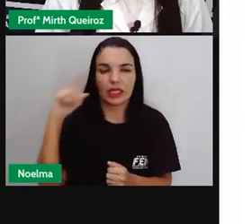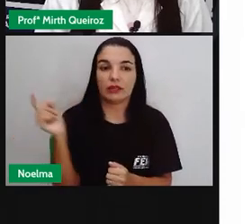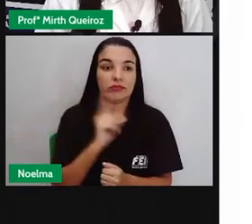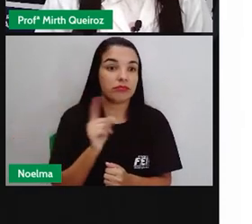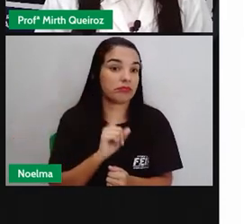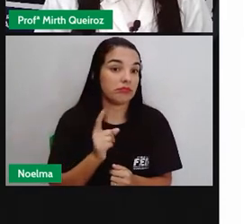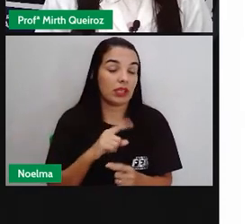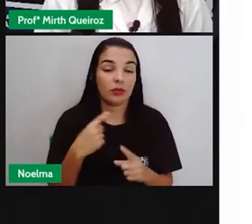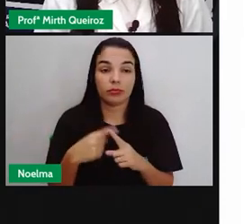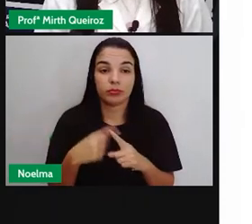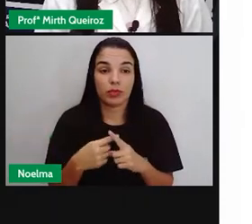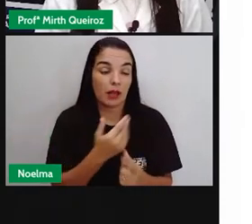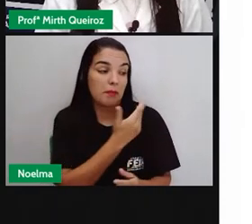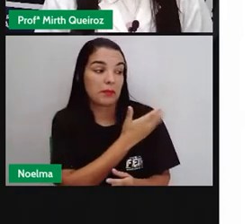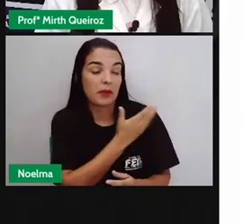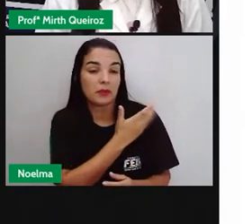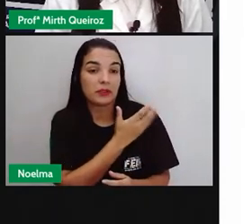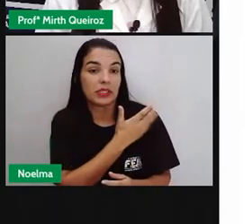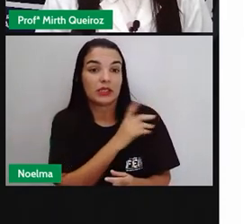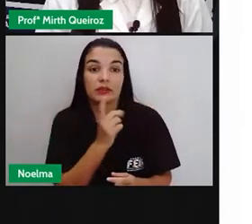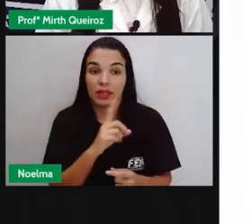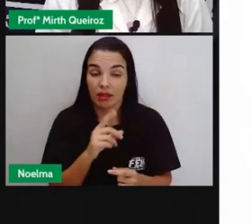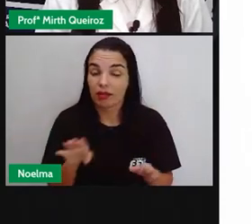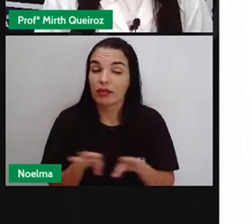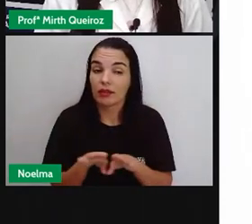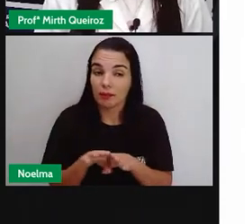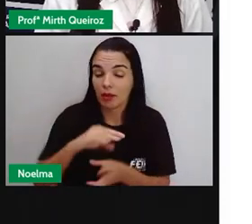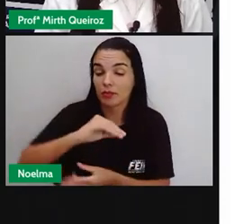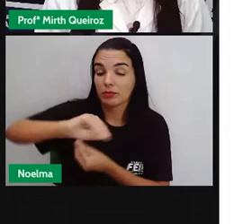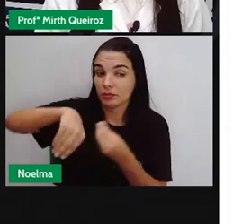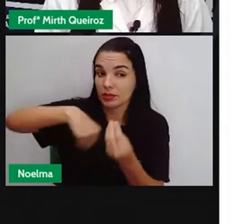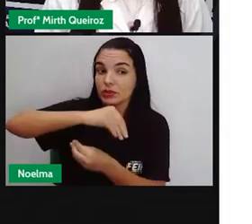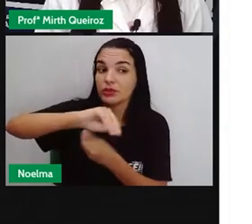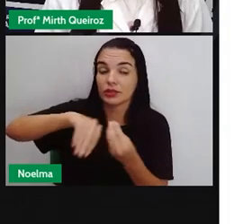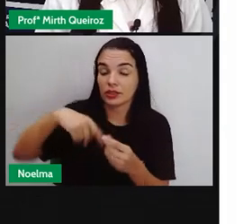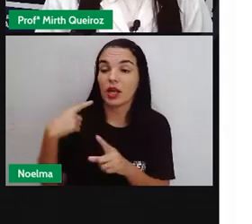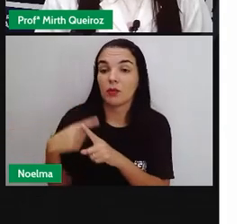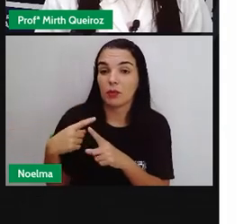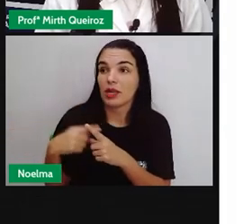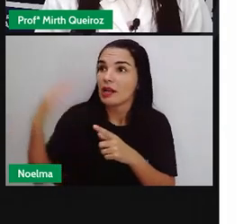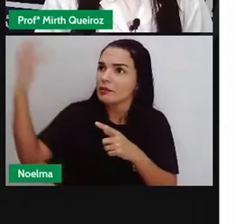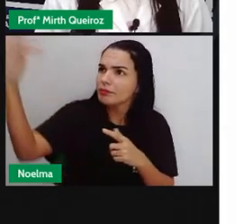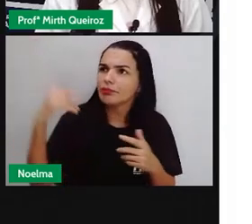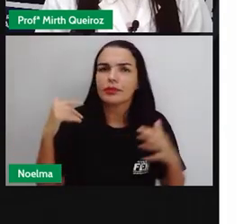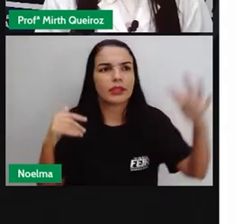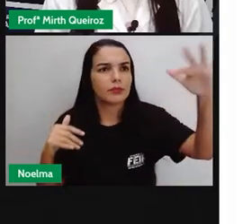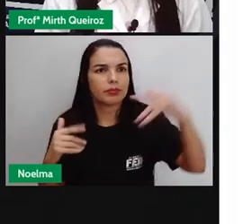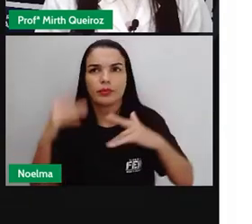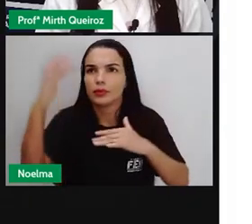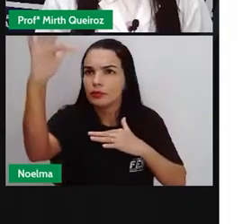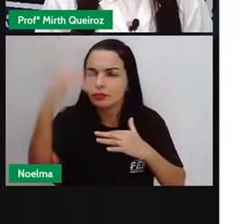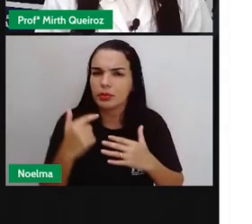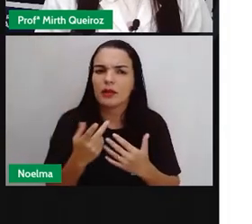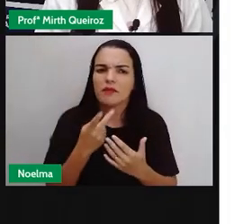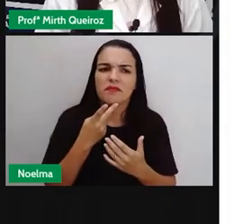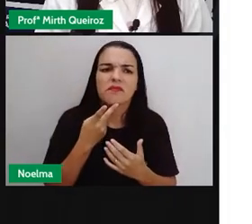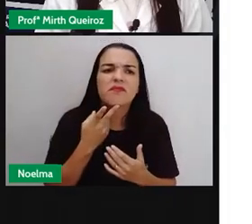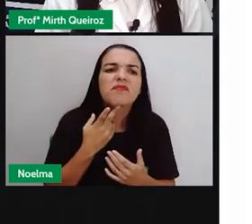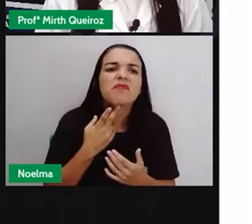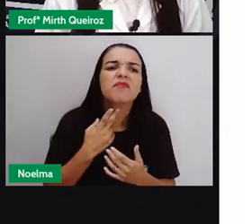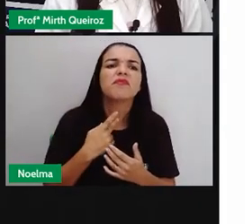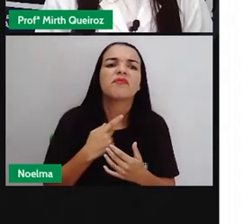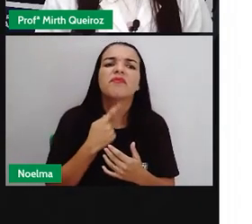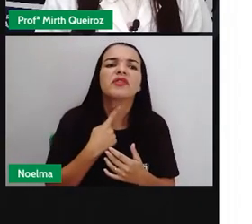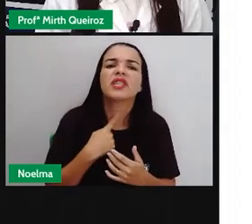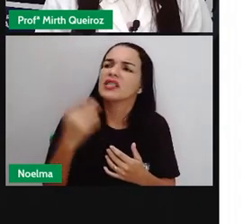acontecia, não era somente com os negros, com os mestiços também. Por isso, eles traziam, incentivavam esses